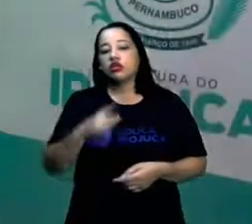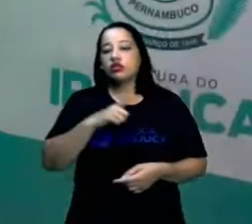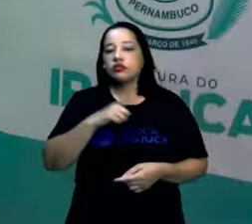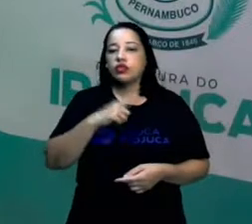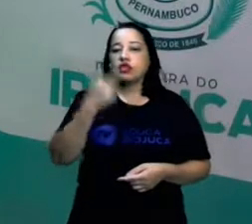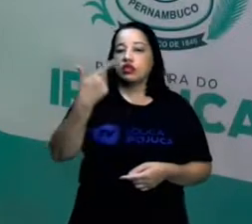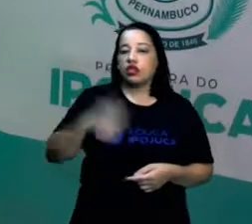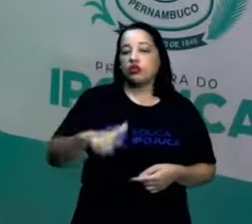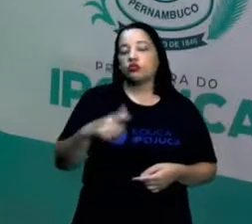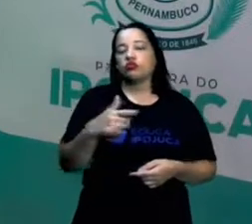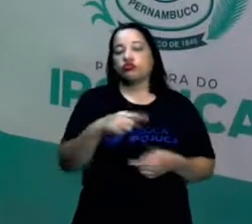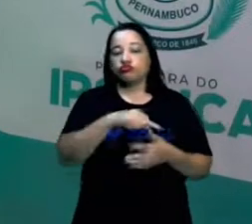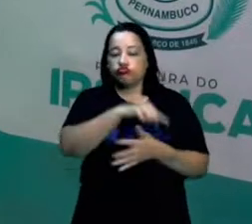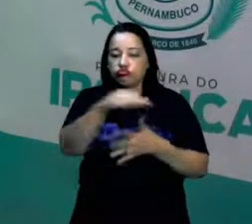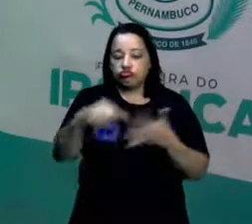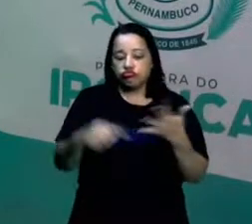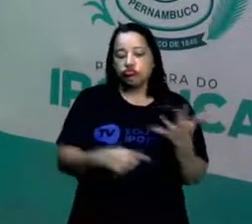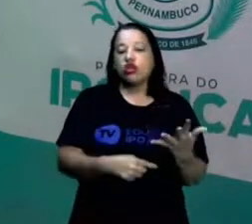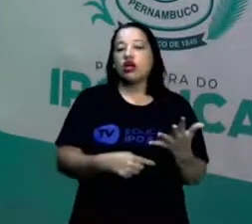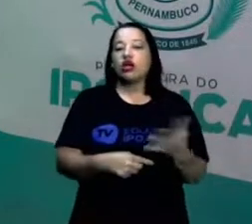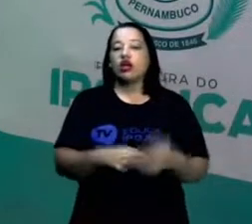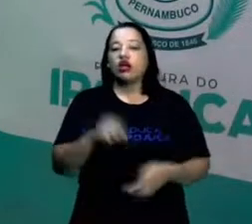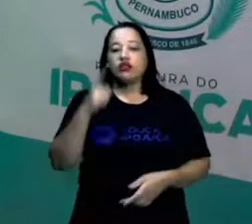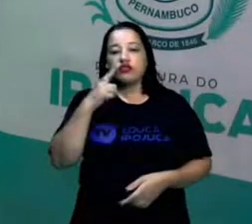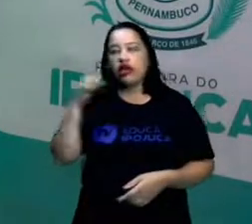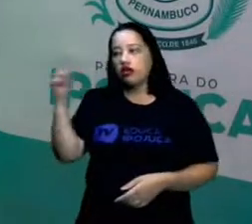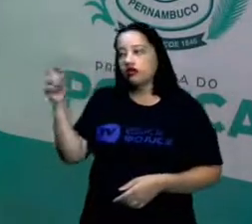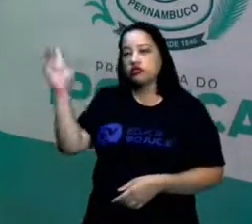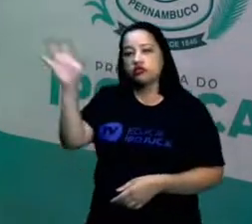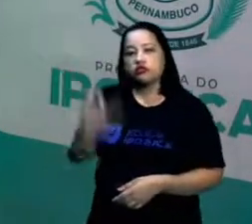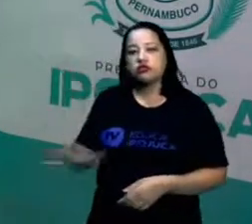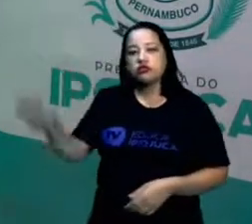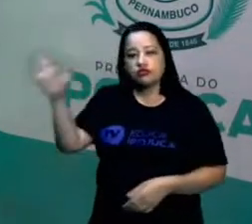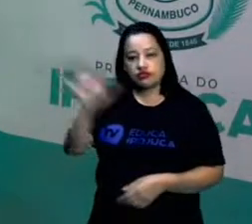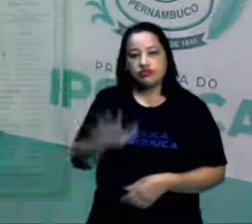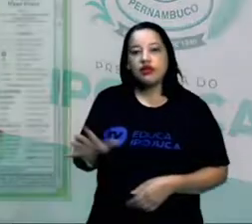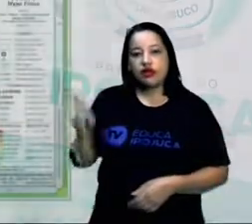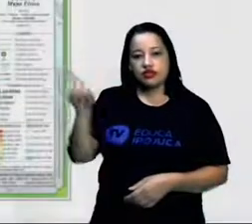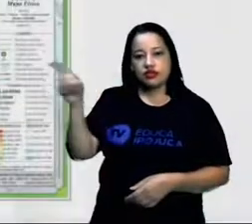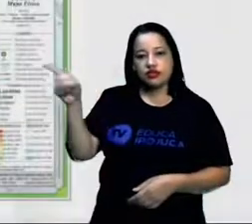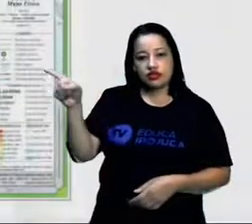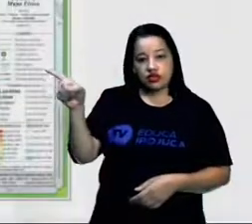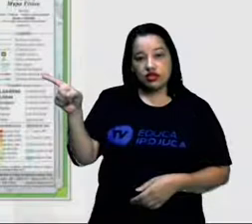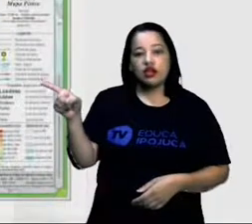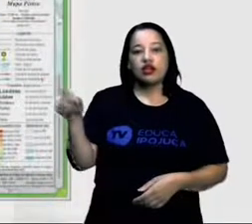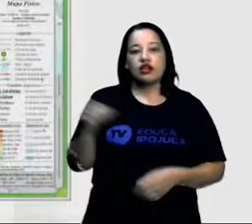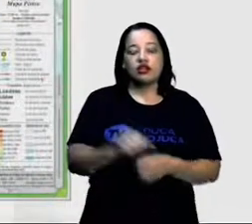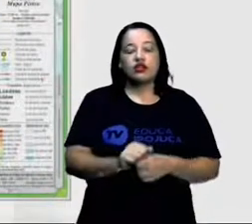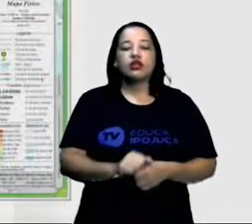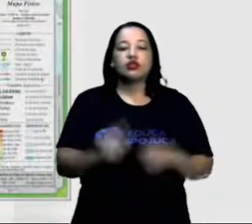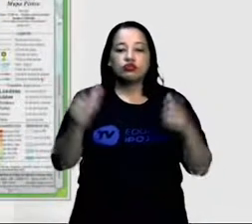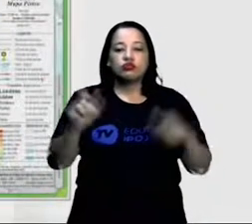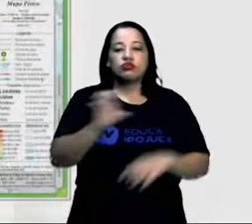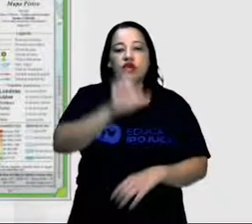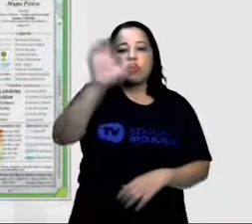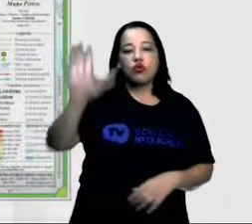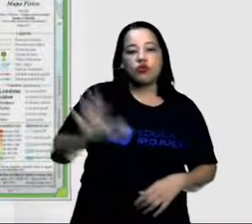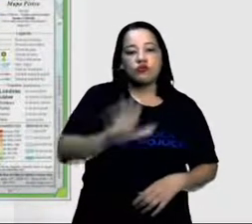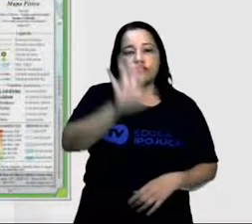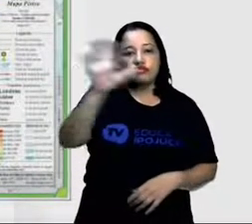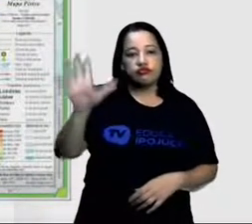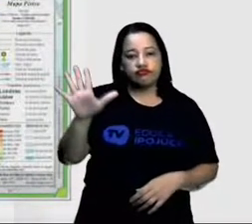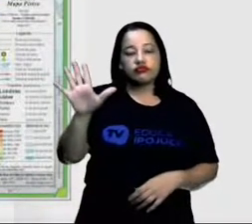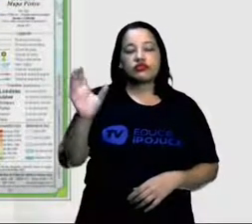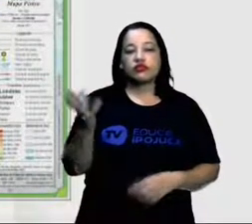do Cáucaso. A gente está vendo aí no mapa, o mapa físico do continente europeu, onde a gente